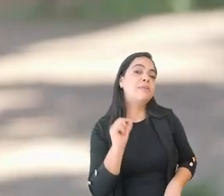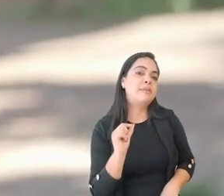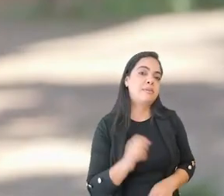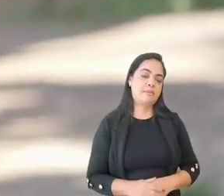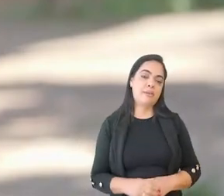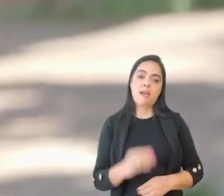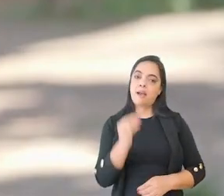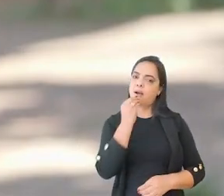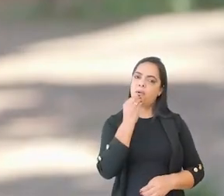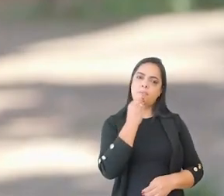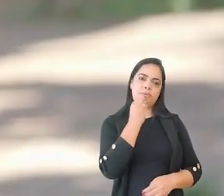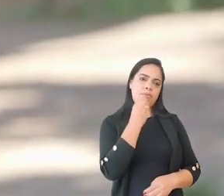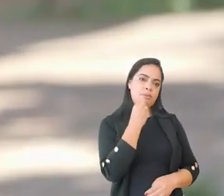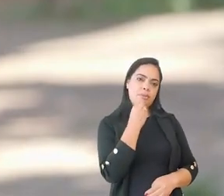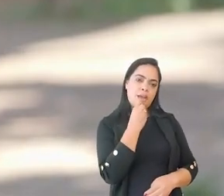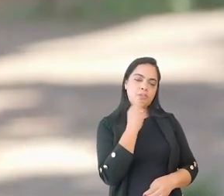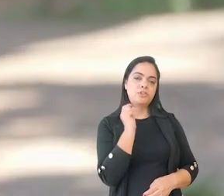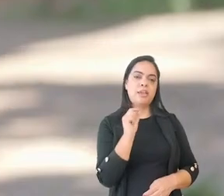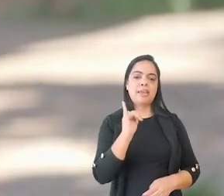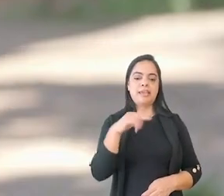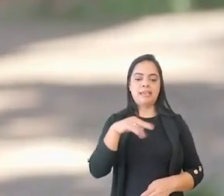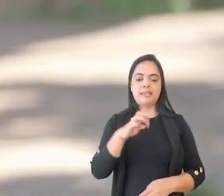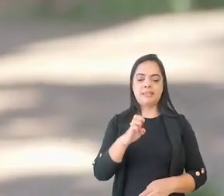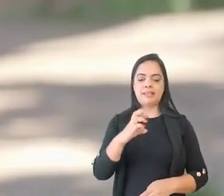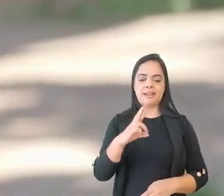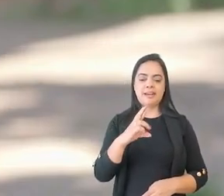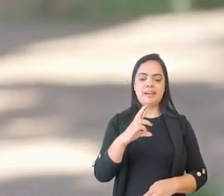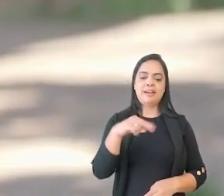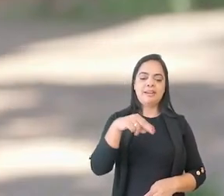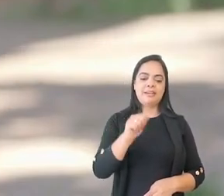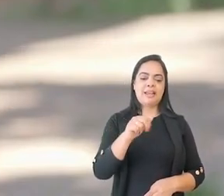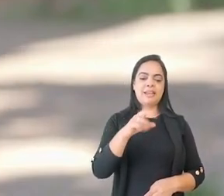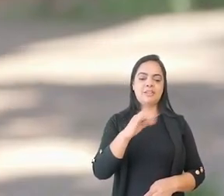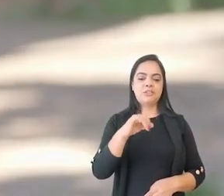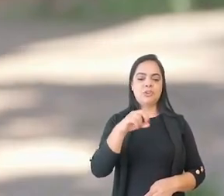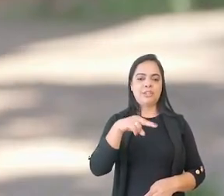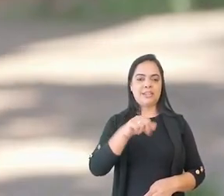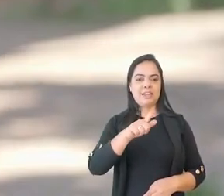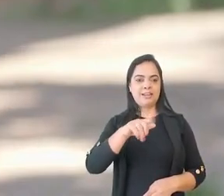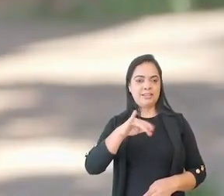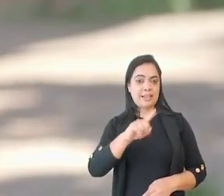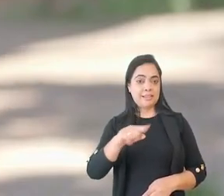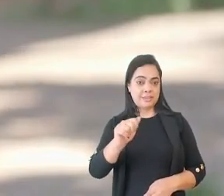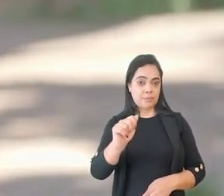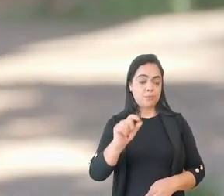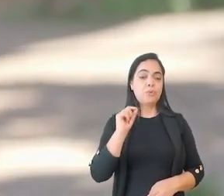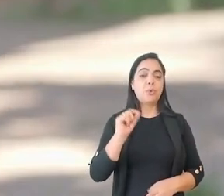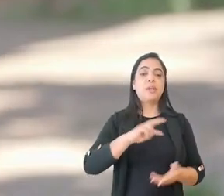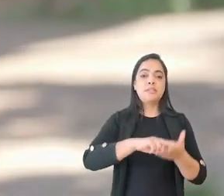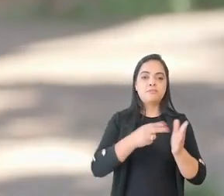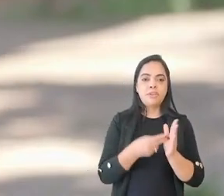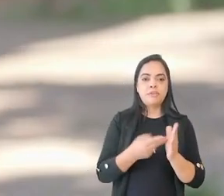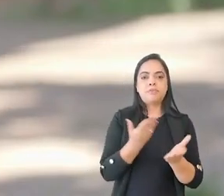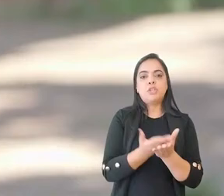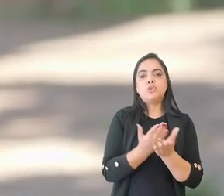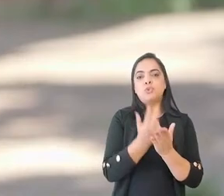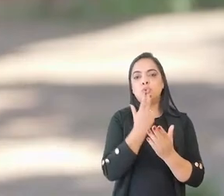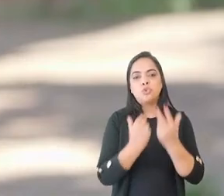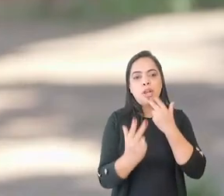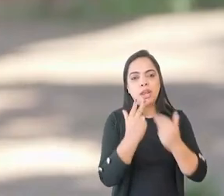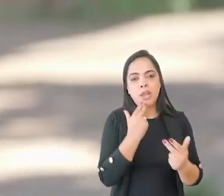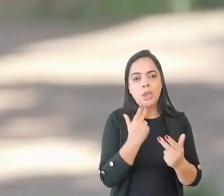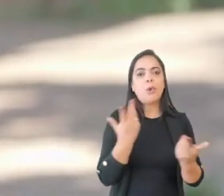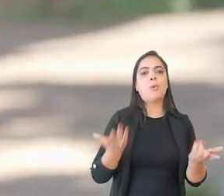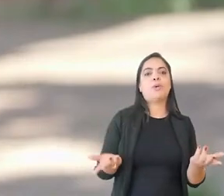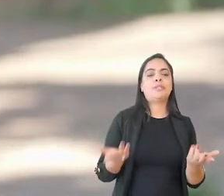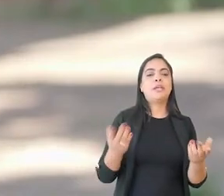são as oportunidades de internacionalização a partir da universidade. Tanto o estudo de línguas quanto as atividades